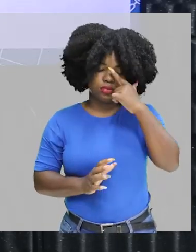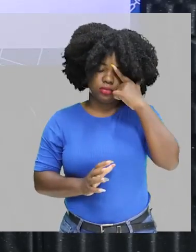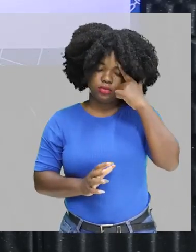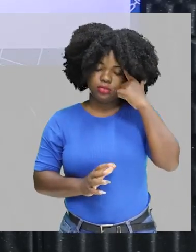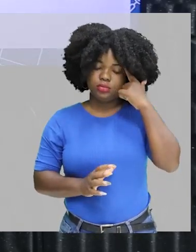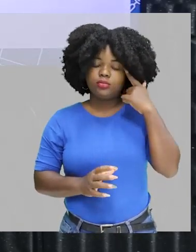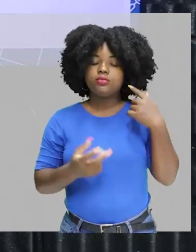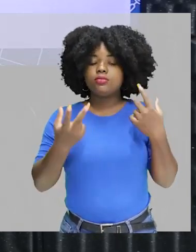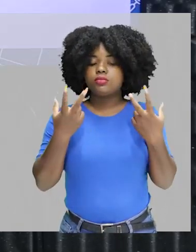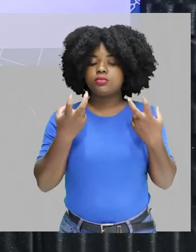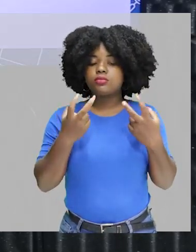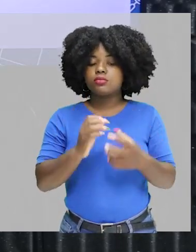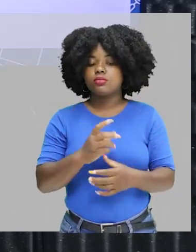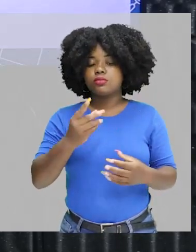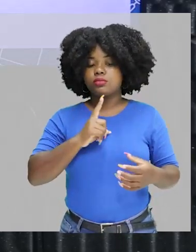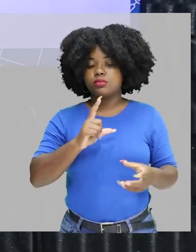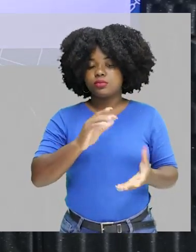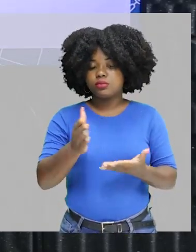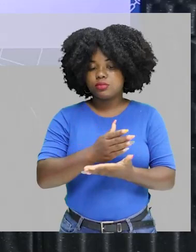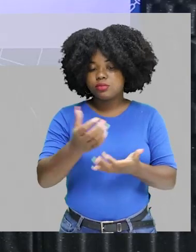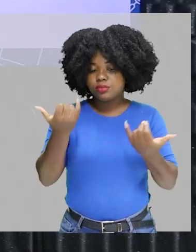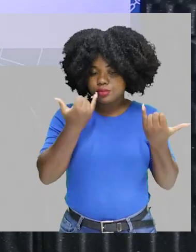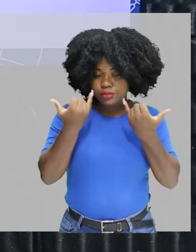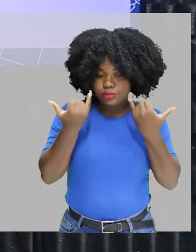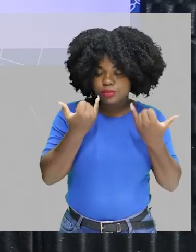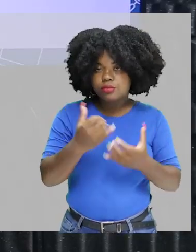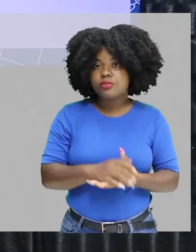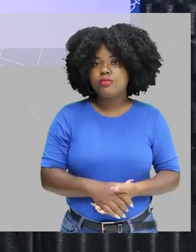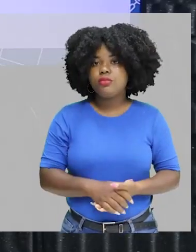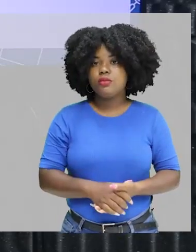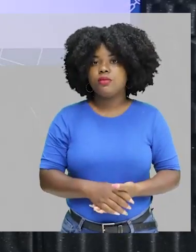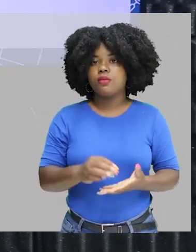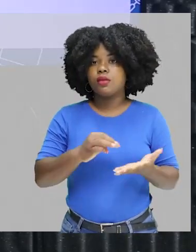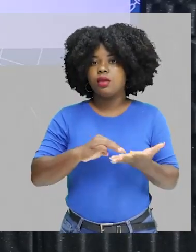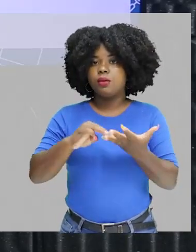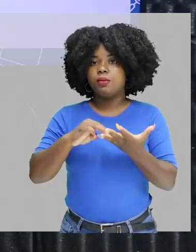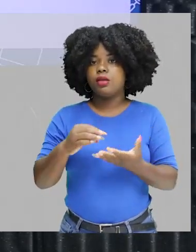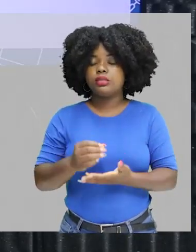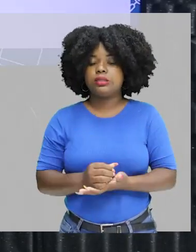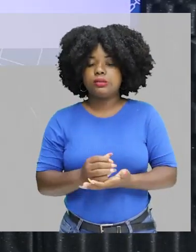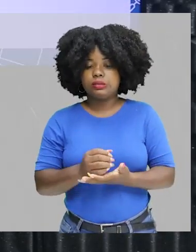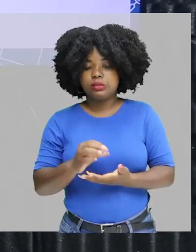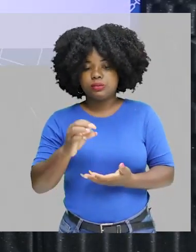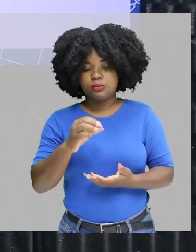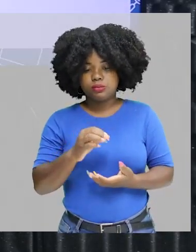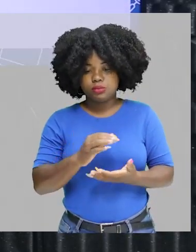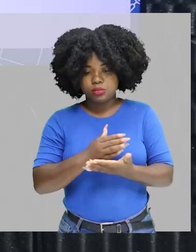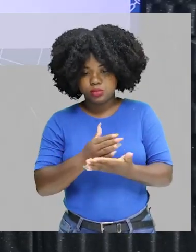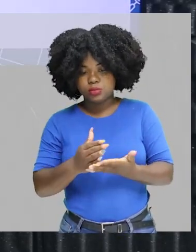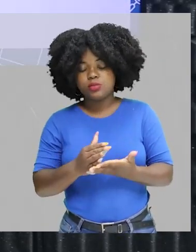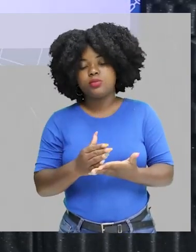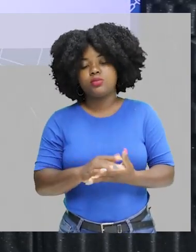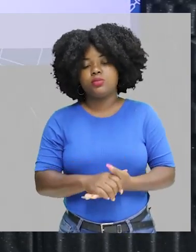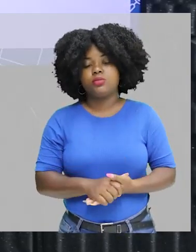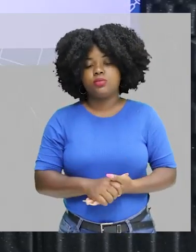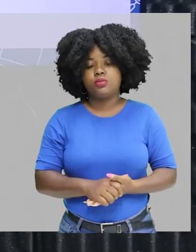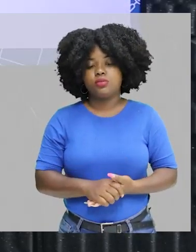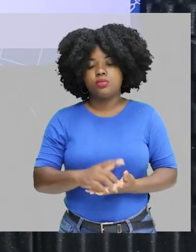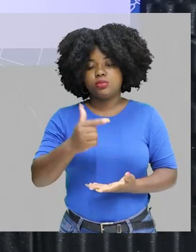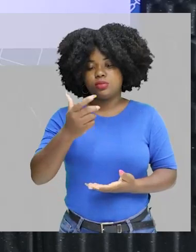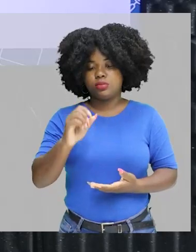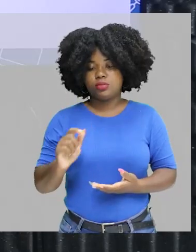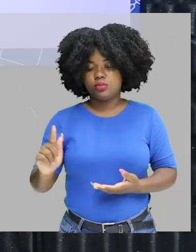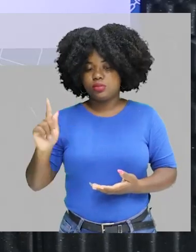olha só. Nós temos aqui algumas informações. A massa inicial do elemento radioativo, 20